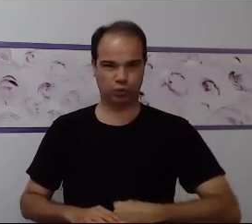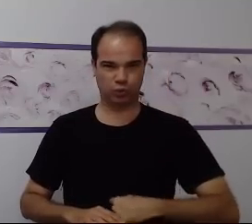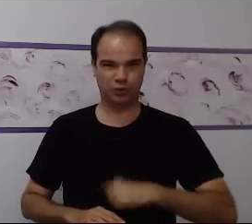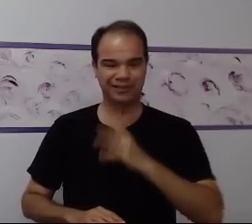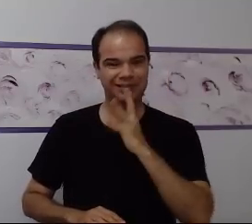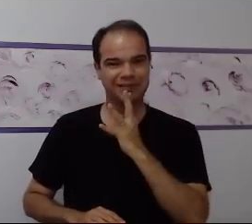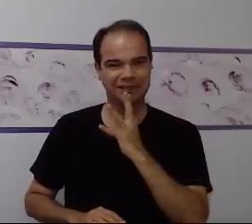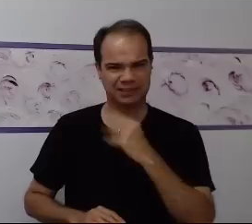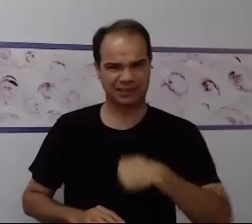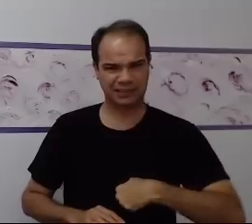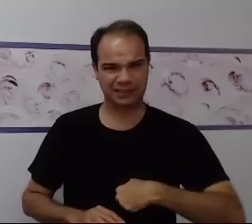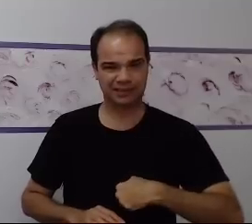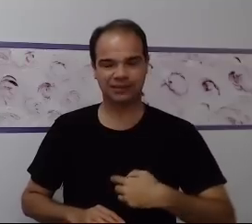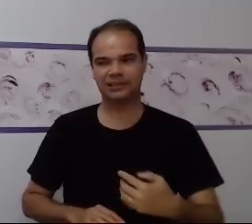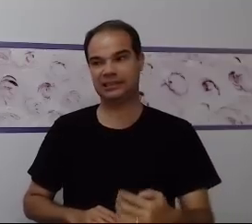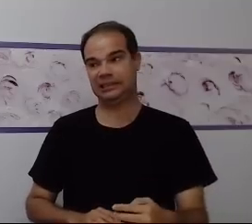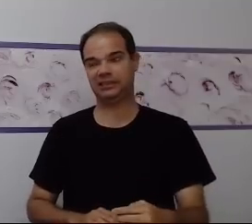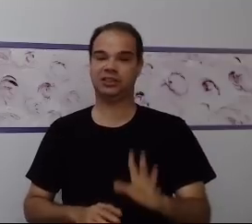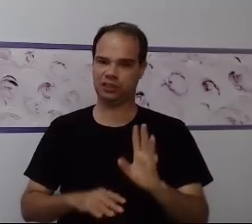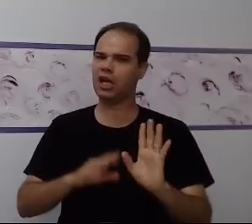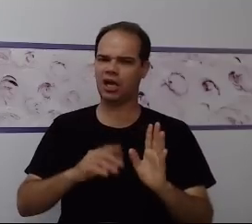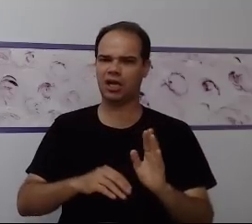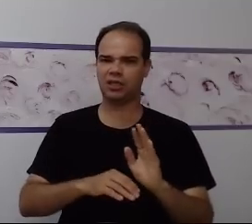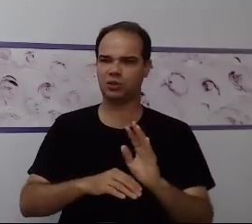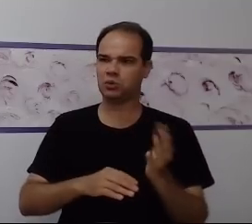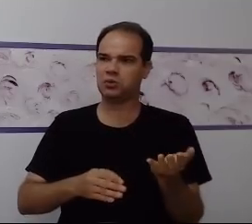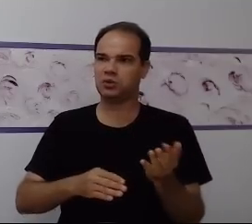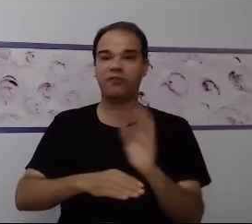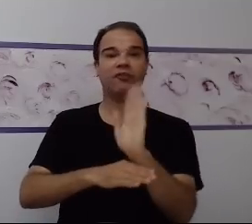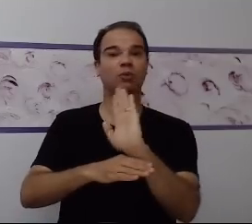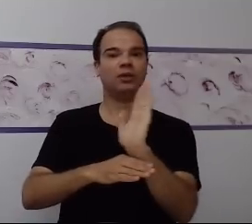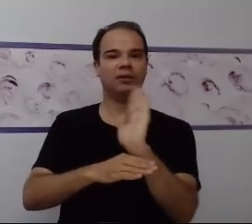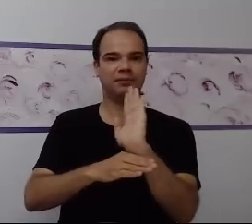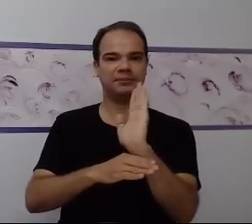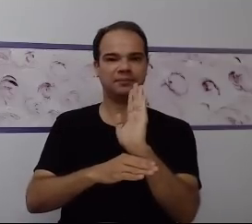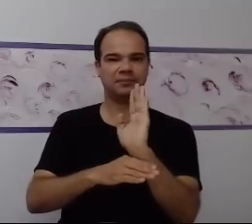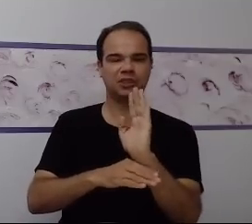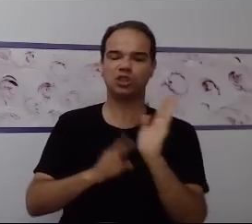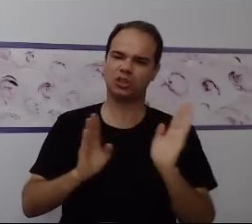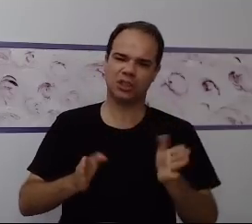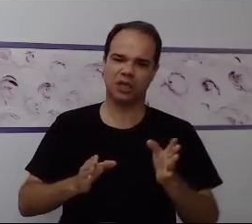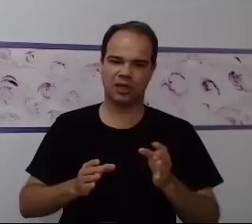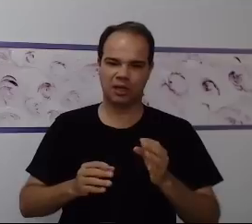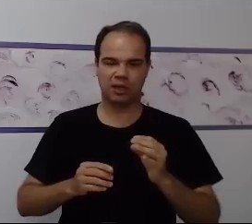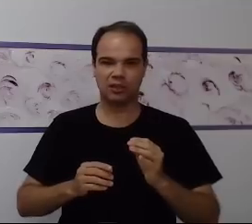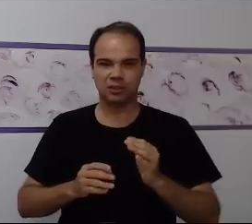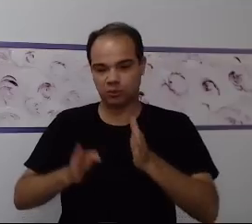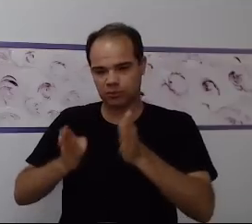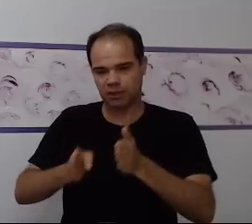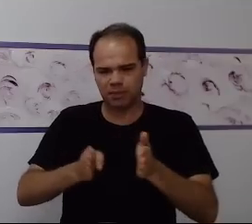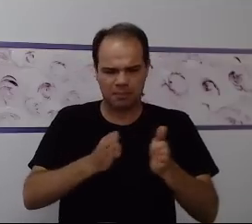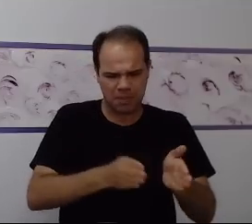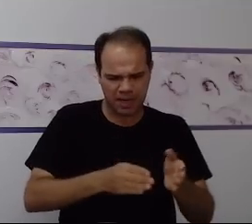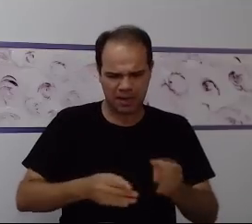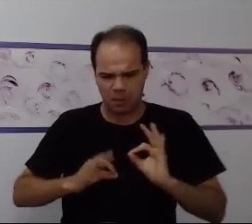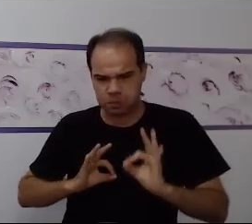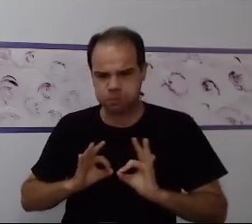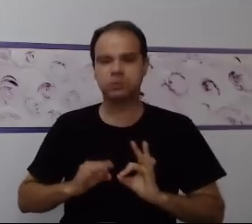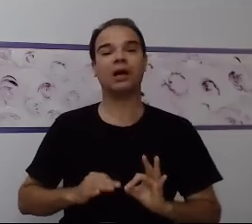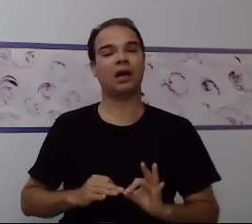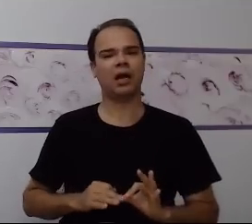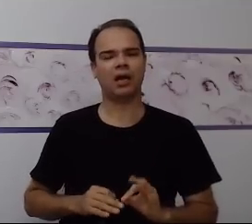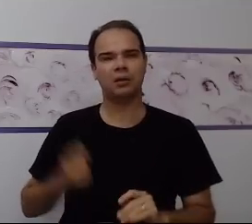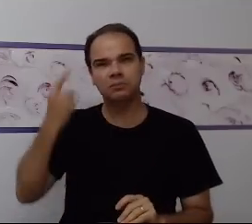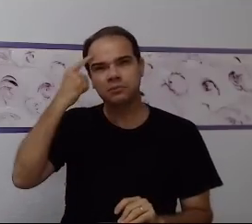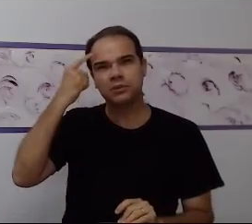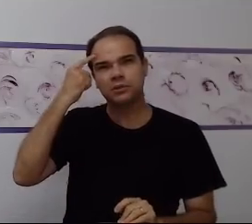perante os vídeos, a gente tem toda uma flexibilidade cognitiva, uma organização de pensamento e a gente cria